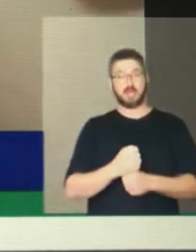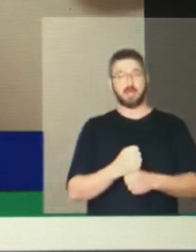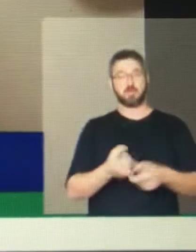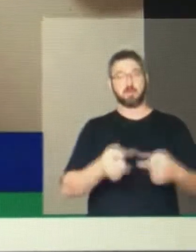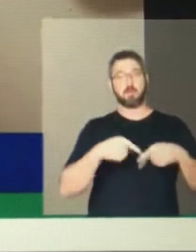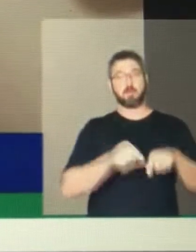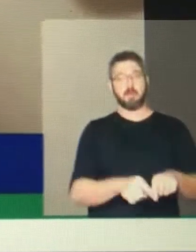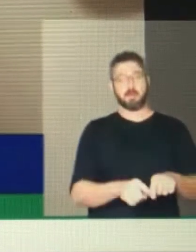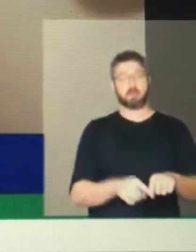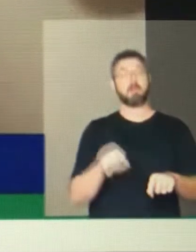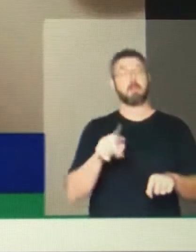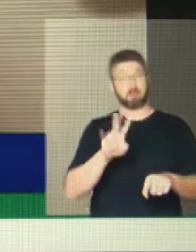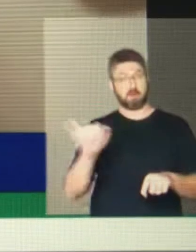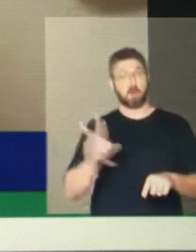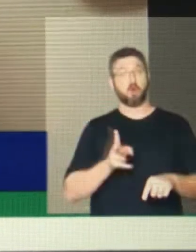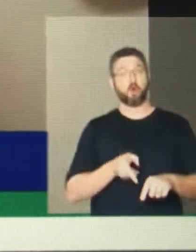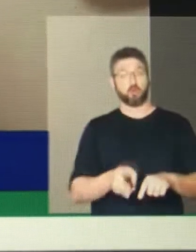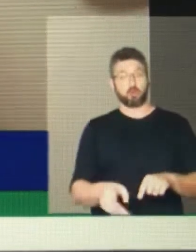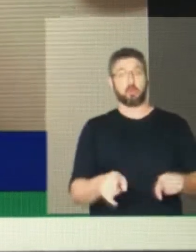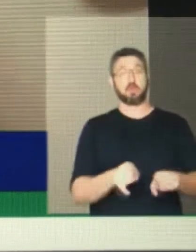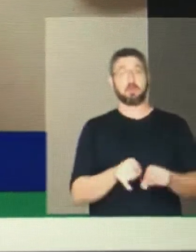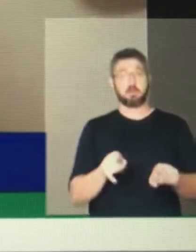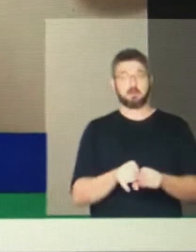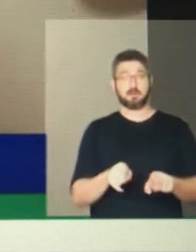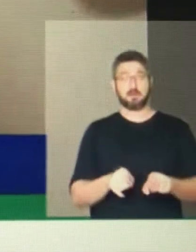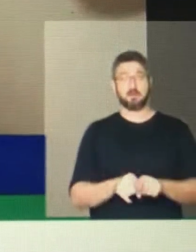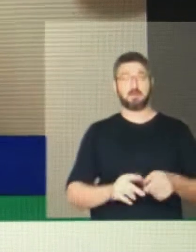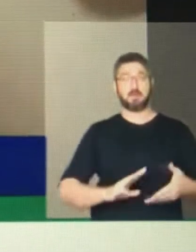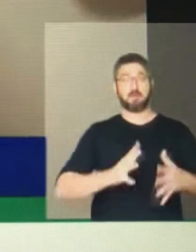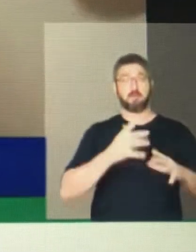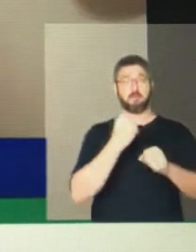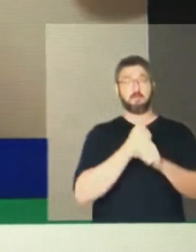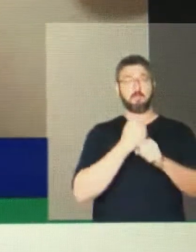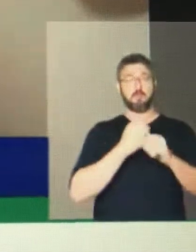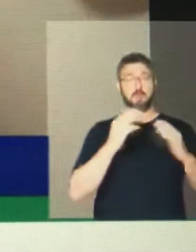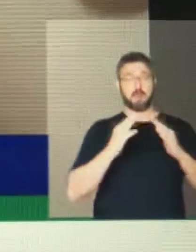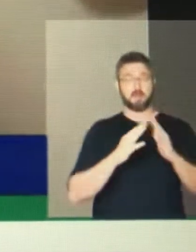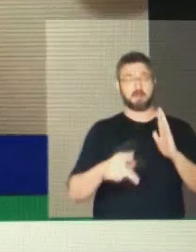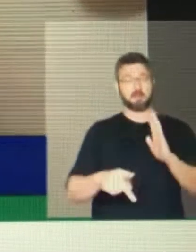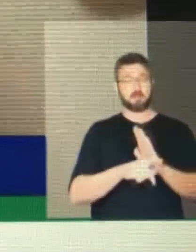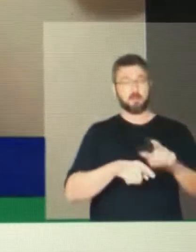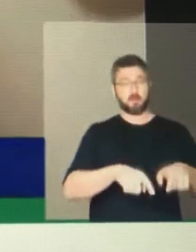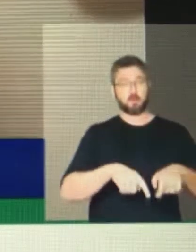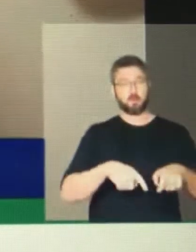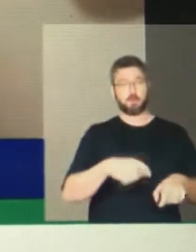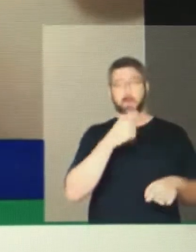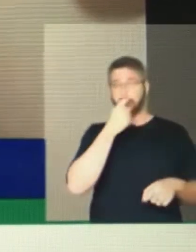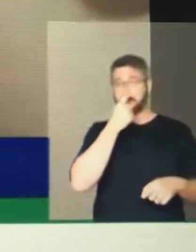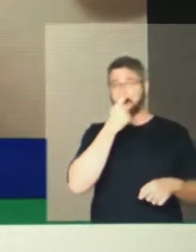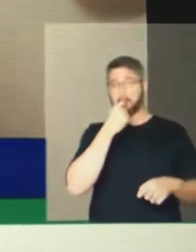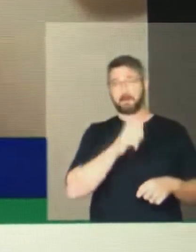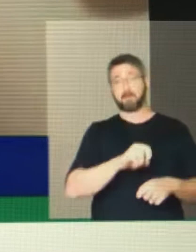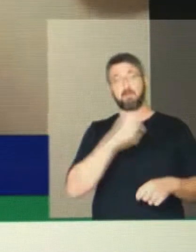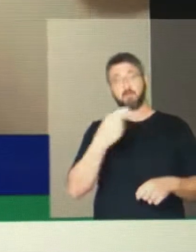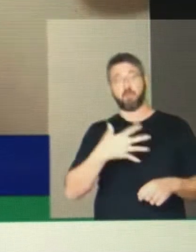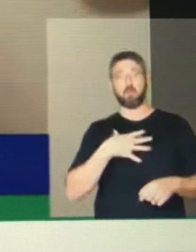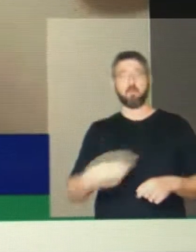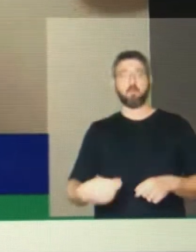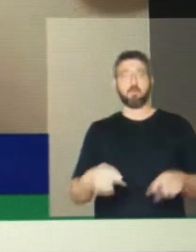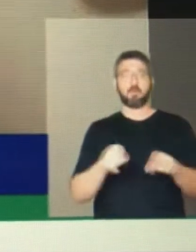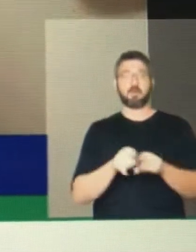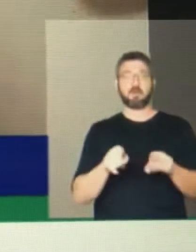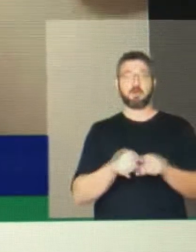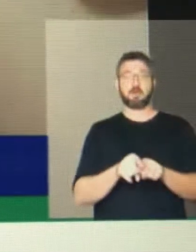próprios agricultores ou para os seus filhos que residam em suas propriedades. Já presidente, que até muito pouco tempo, o